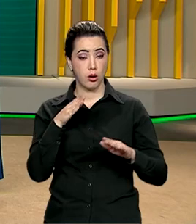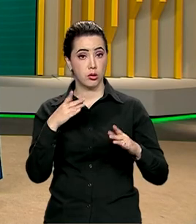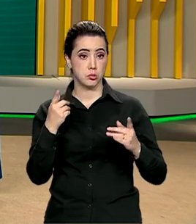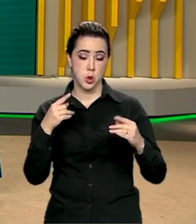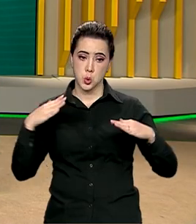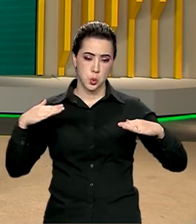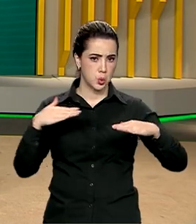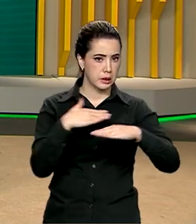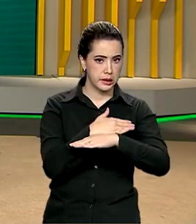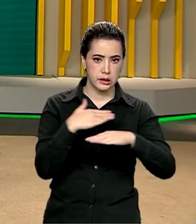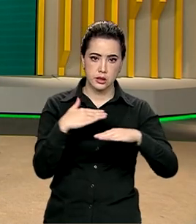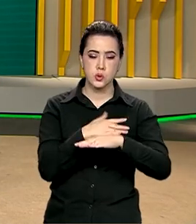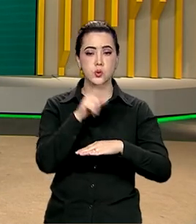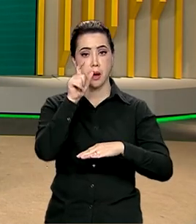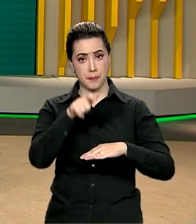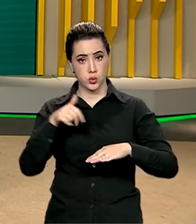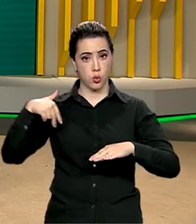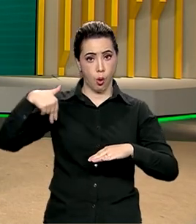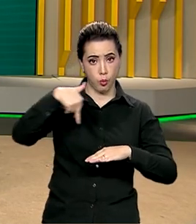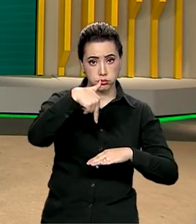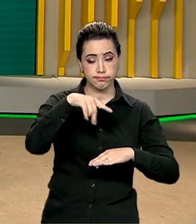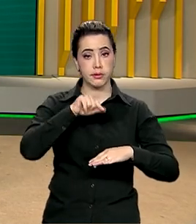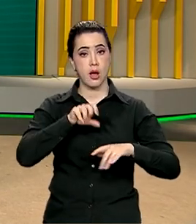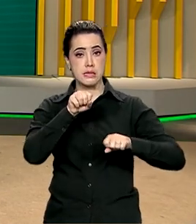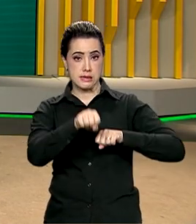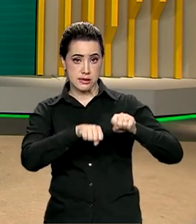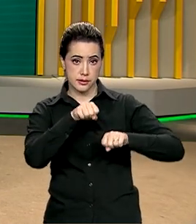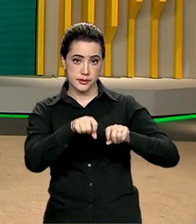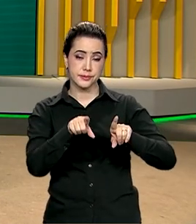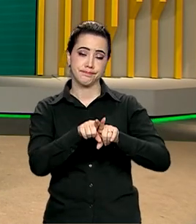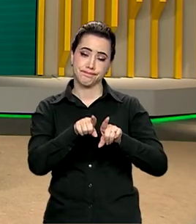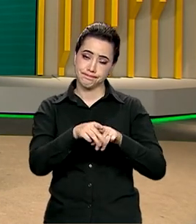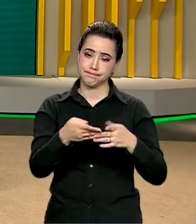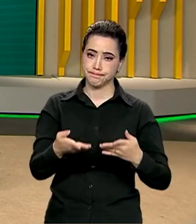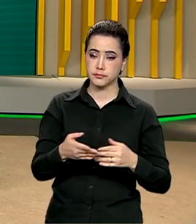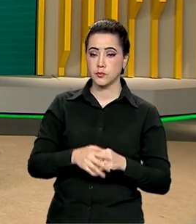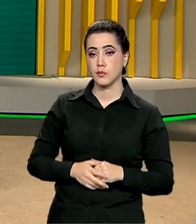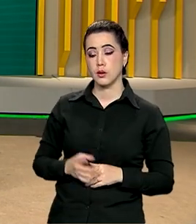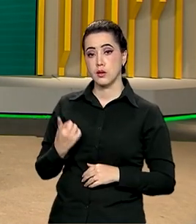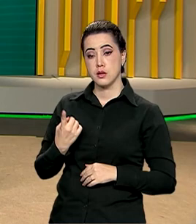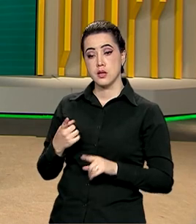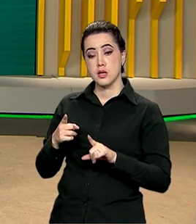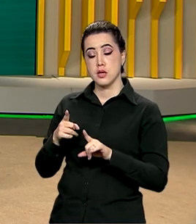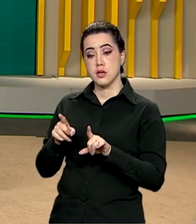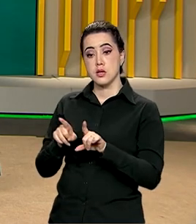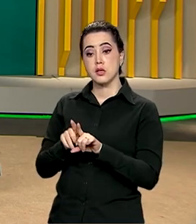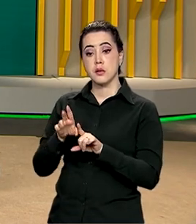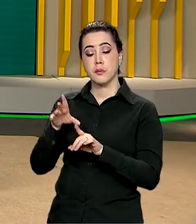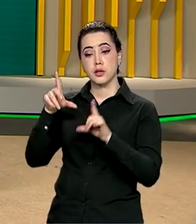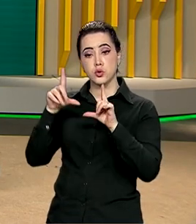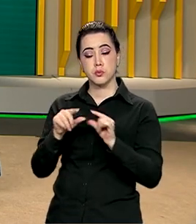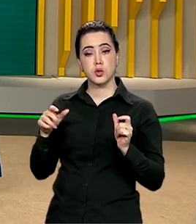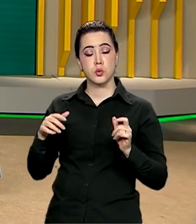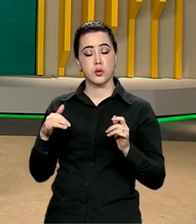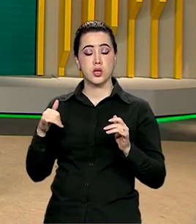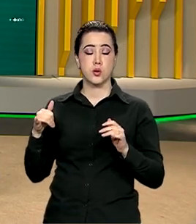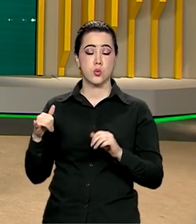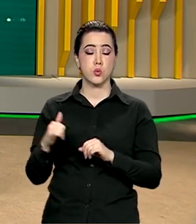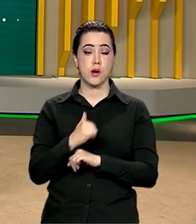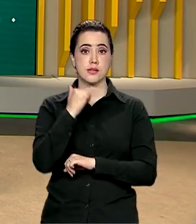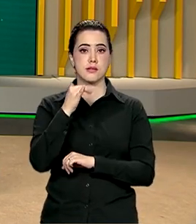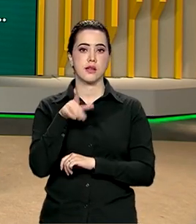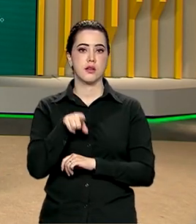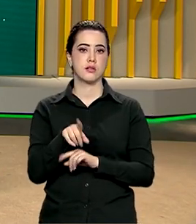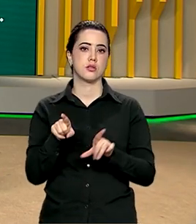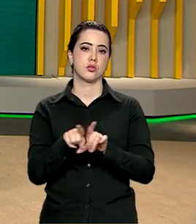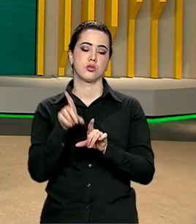motociclistas. Um dado extremamente preocupante, né, Roberto? E para reduzir os acidentes nas vias urbanas, o governo federal vem